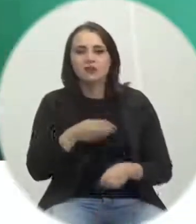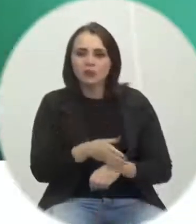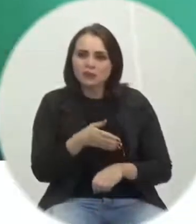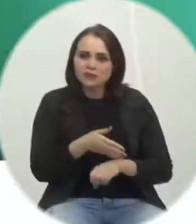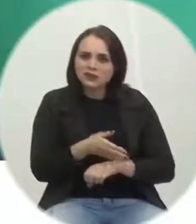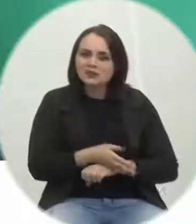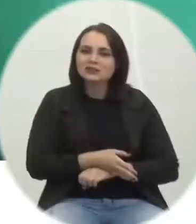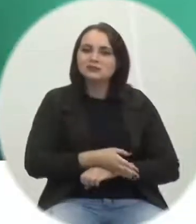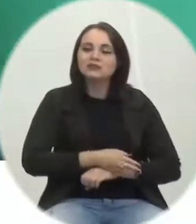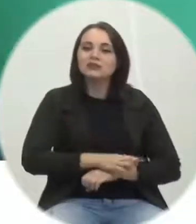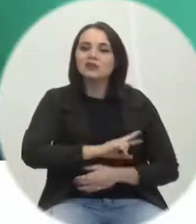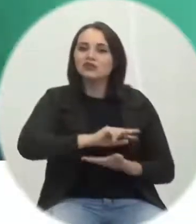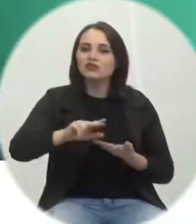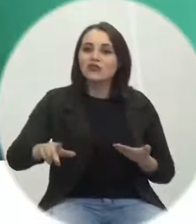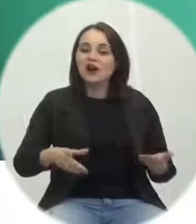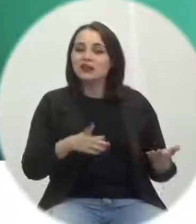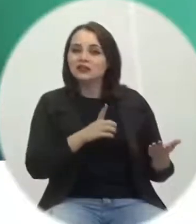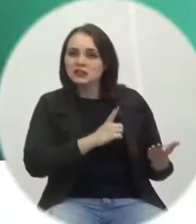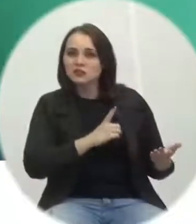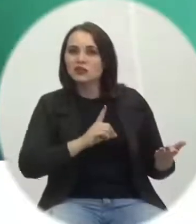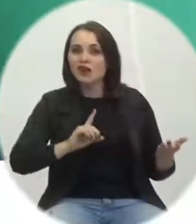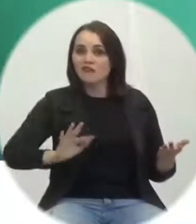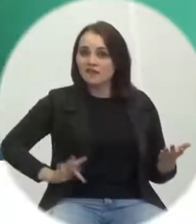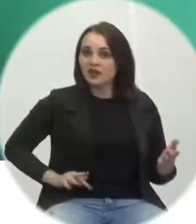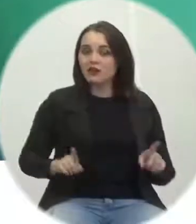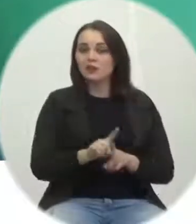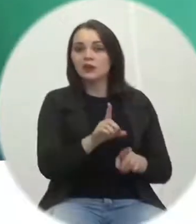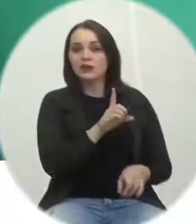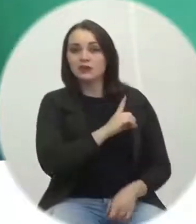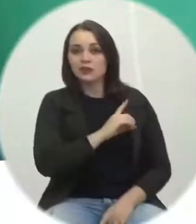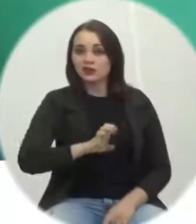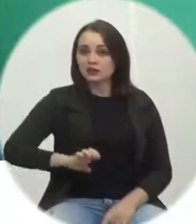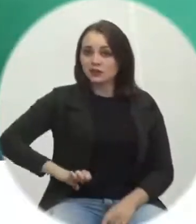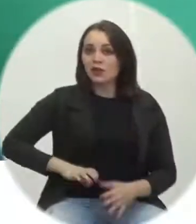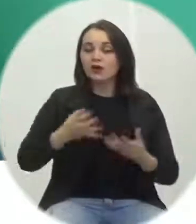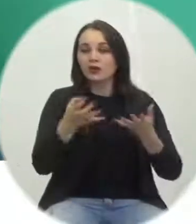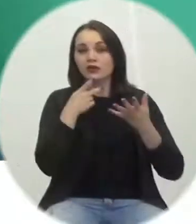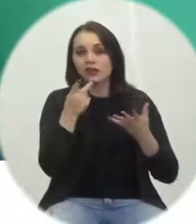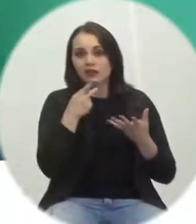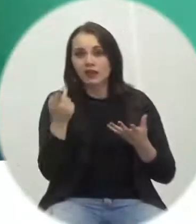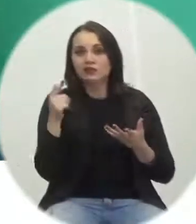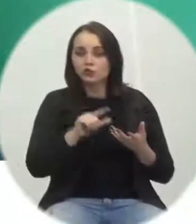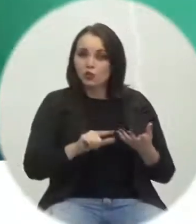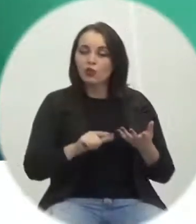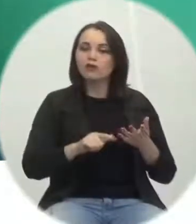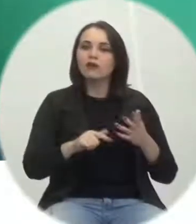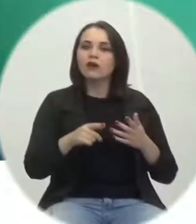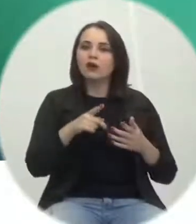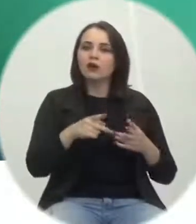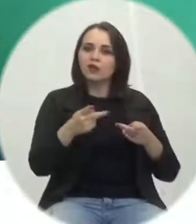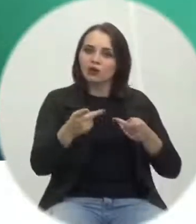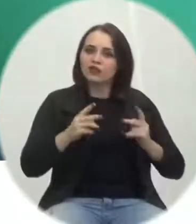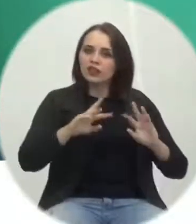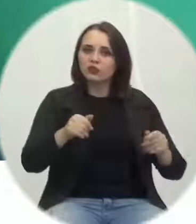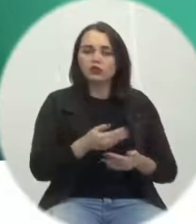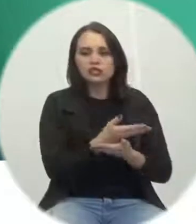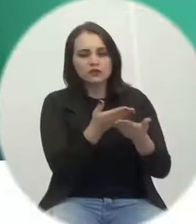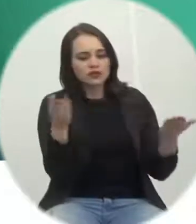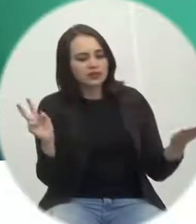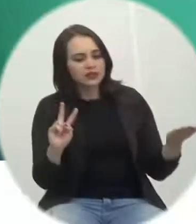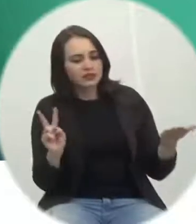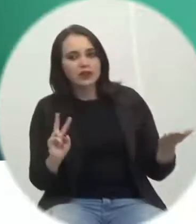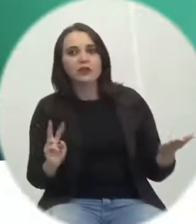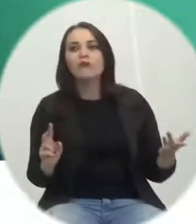federais e estaduais, e por isso gostaria de salientar mais uma vez, deixar o convite a todos os vereadores presentes, vereadores e vereadoras,